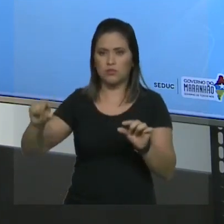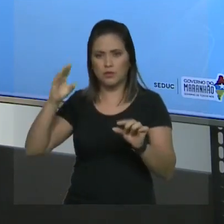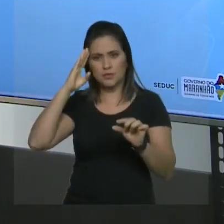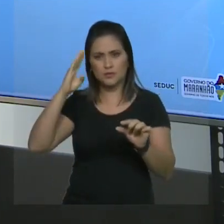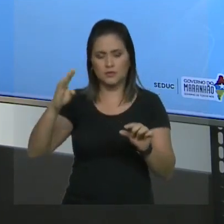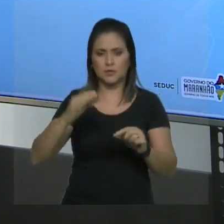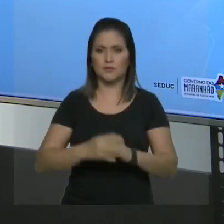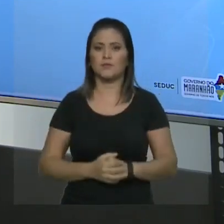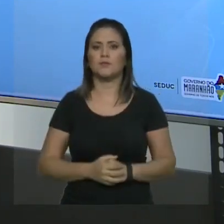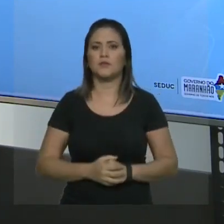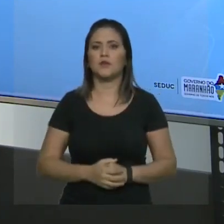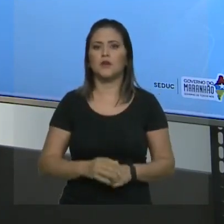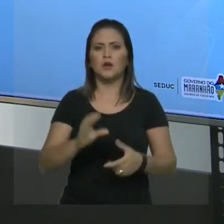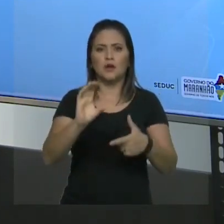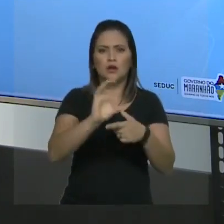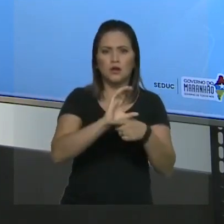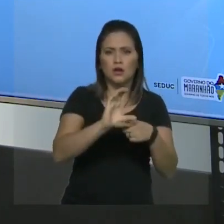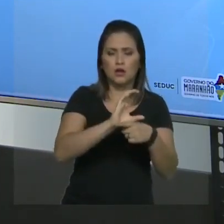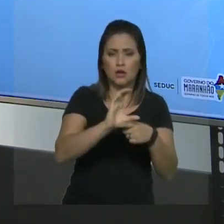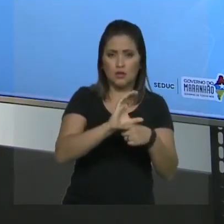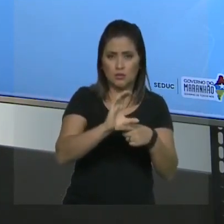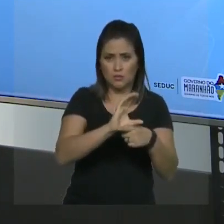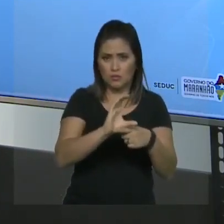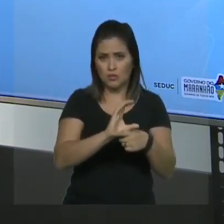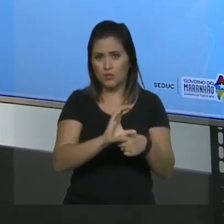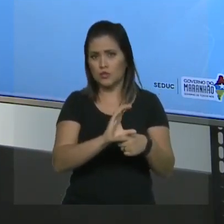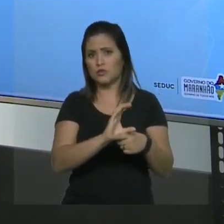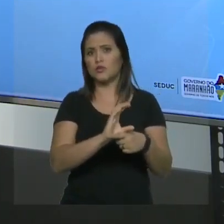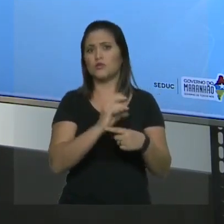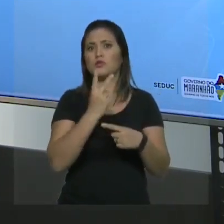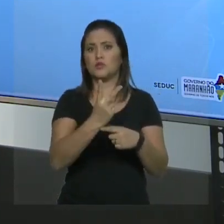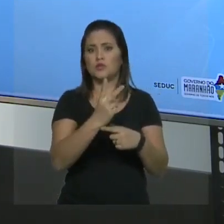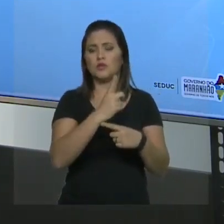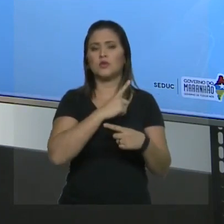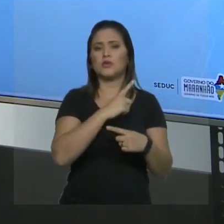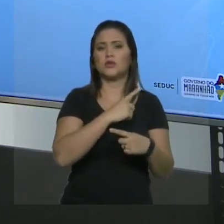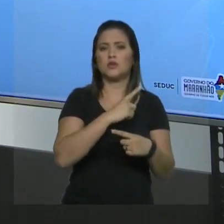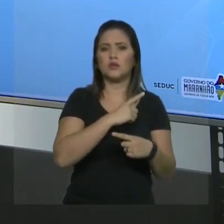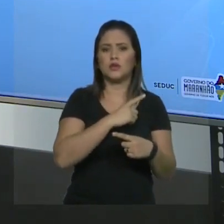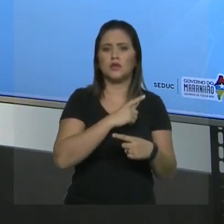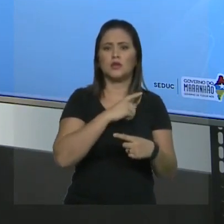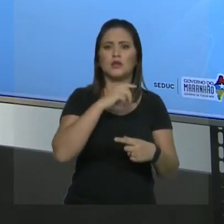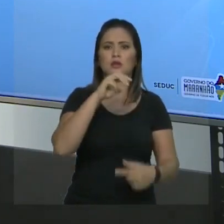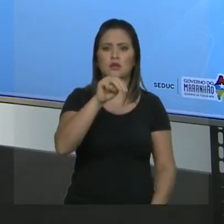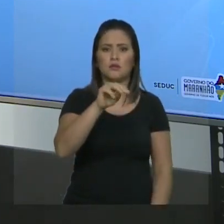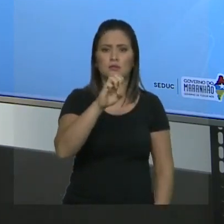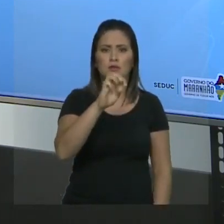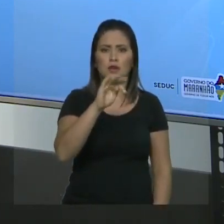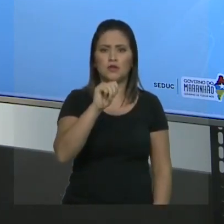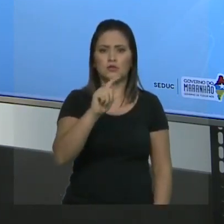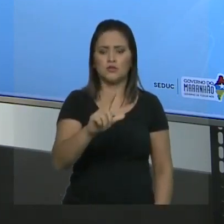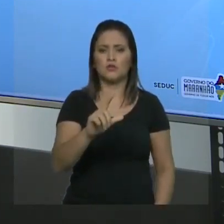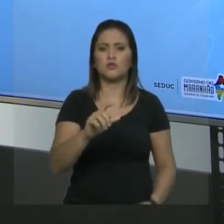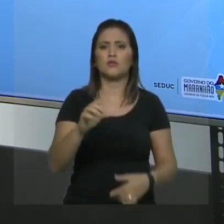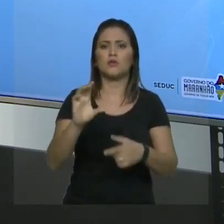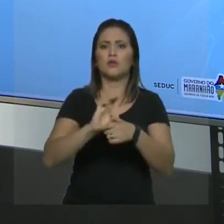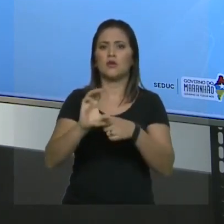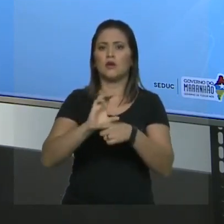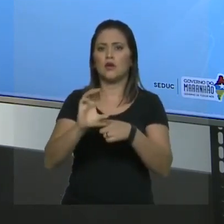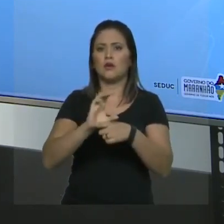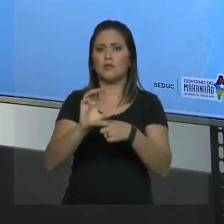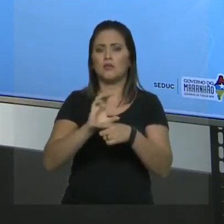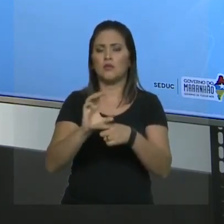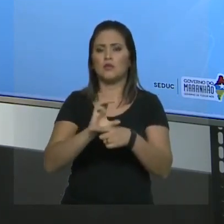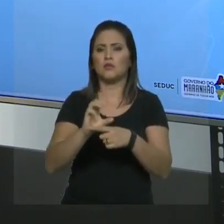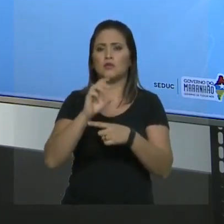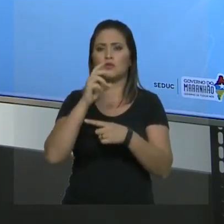carbono 3 e 5 eu tenho dois radicais metil. Quando os radicais são iguais, eu posso simplificar. Em vez de colocar 3 metil,